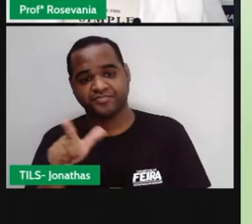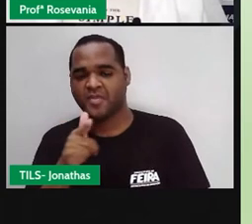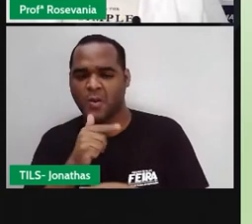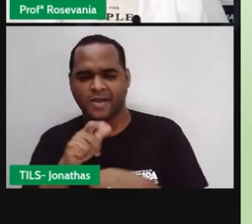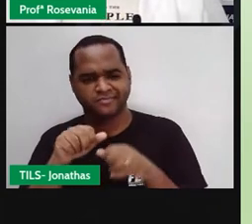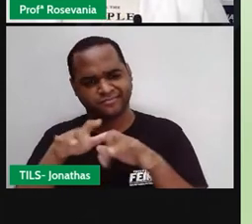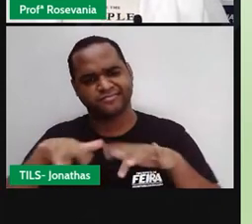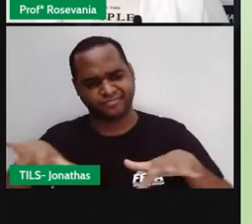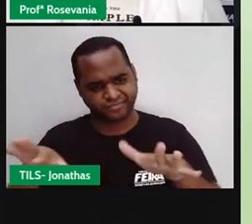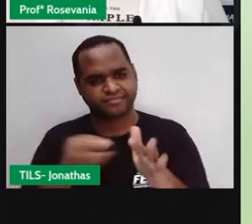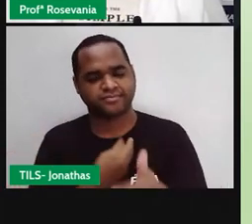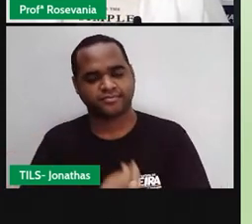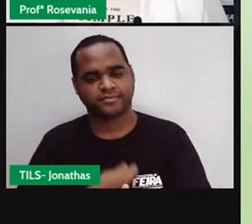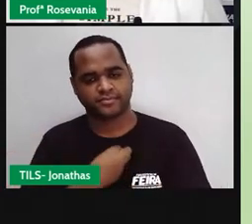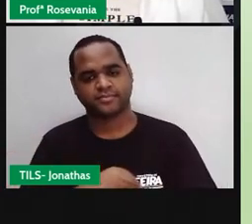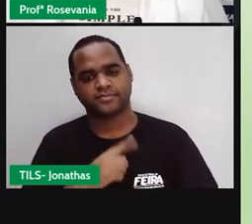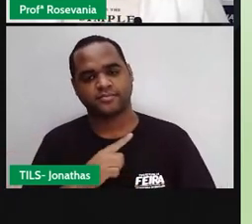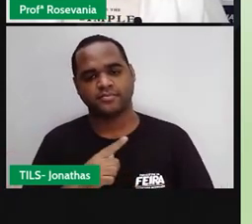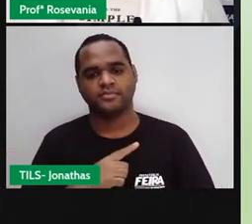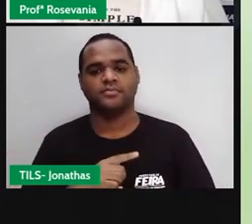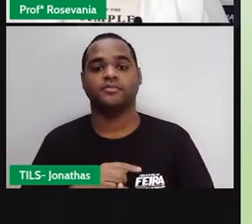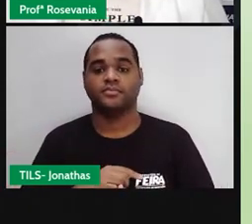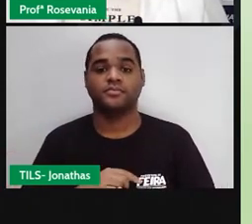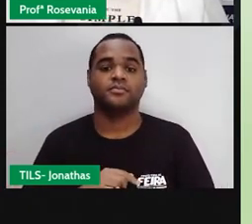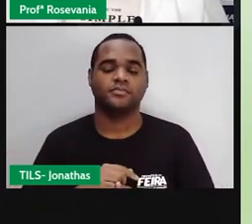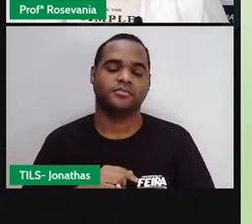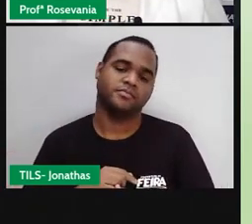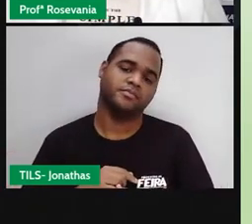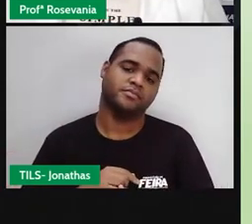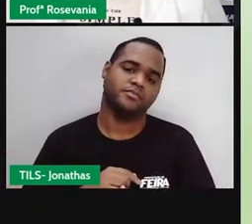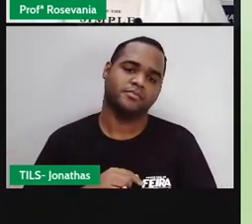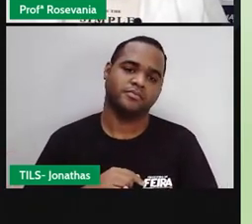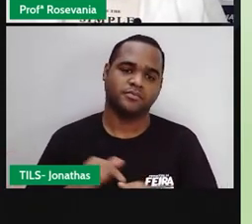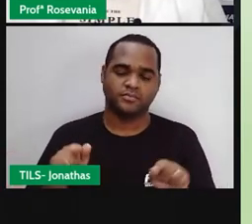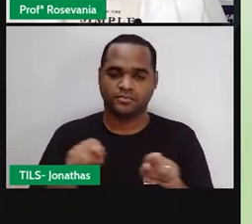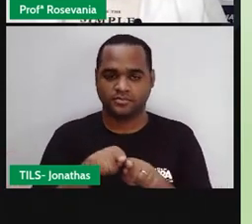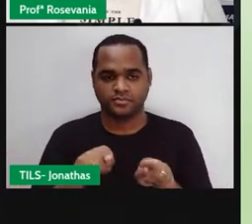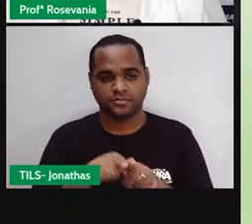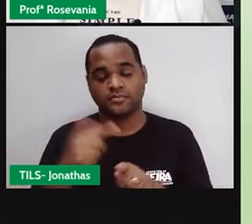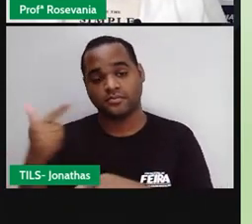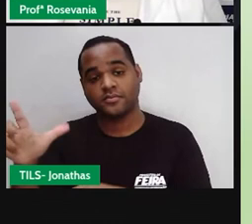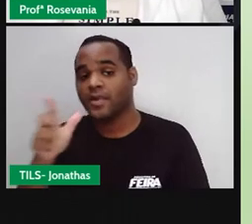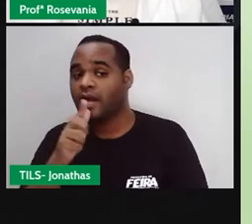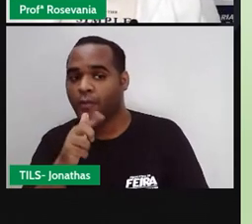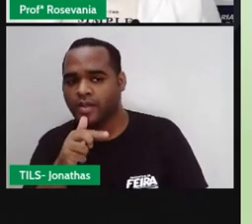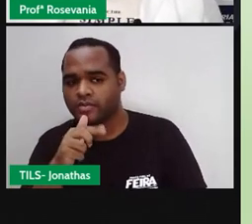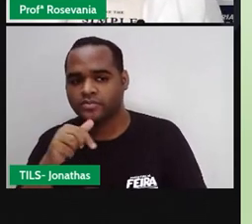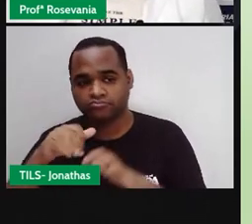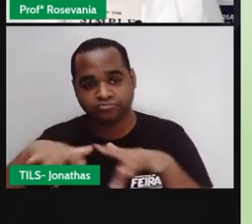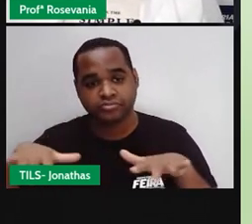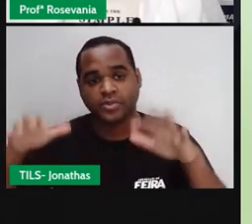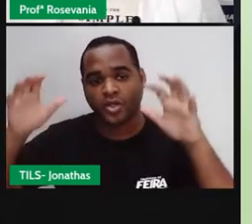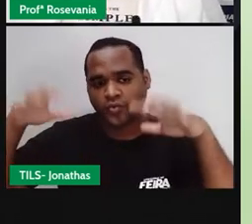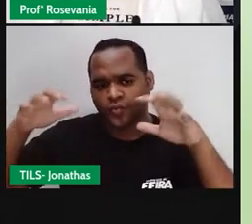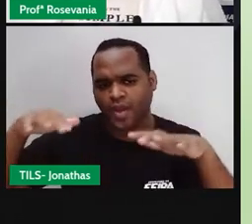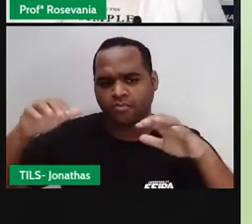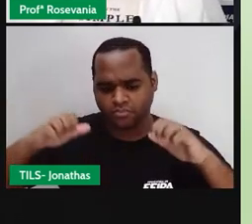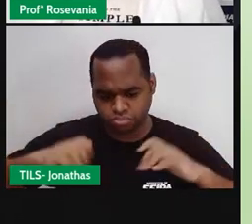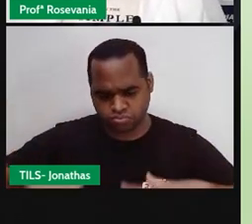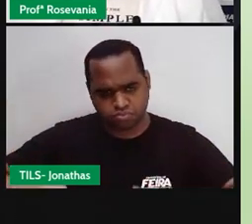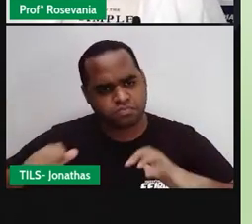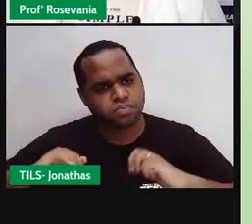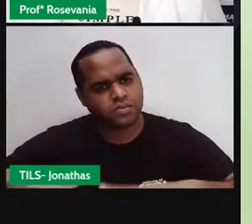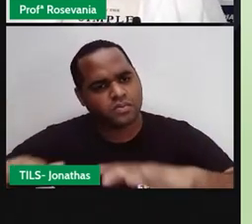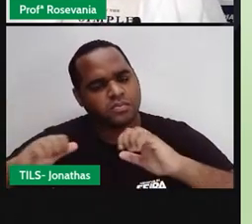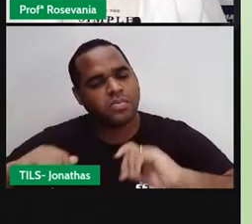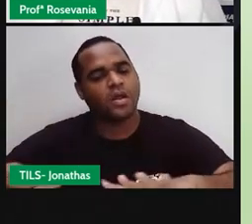geral. E sem falar que eu ainda levo esses resíduos também, esse lixo, junto, né, nas chuvas, nas enxurradas, e aí